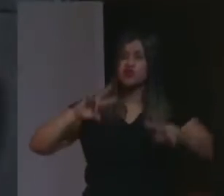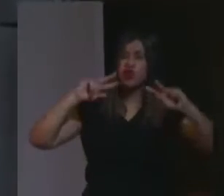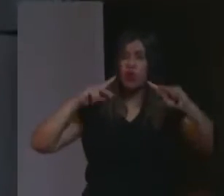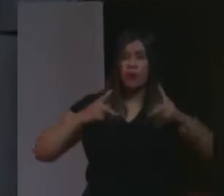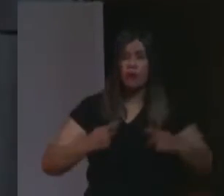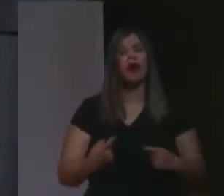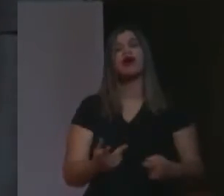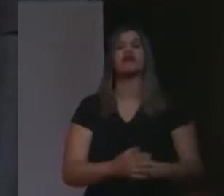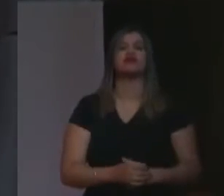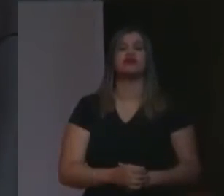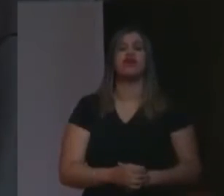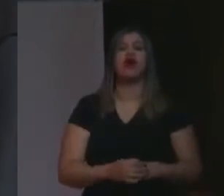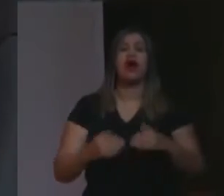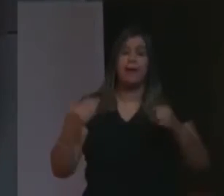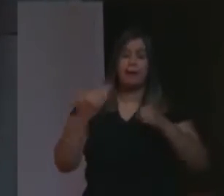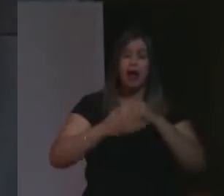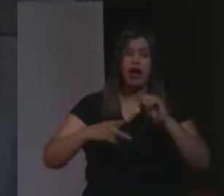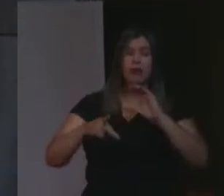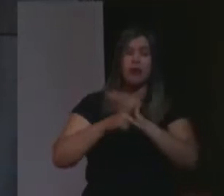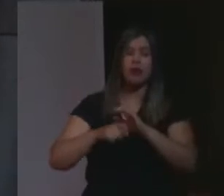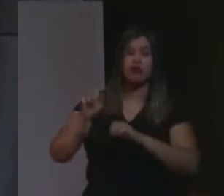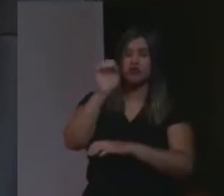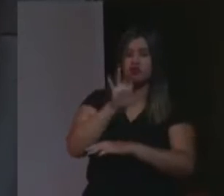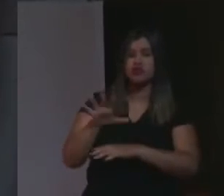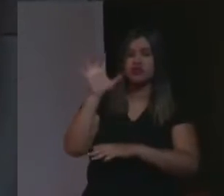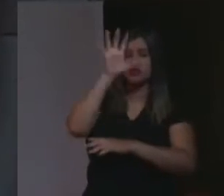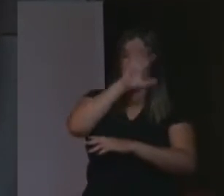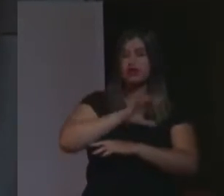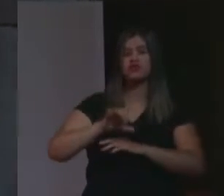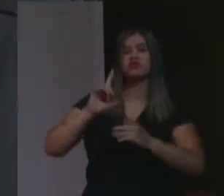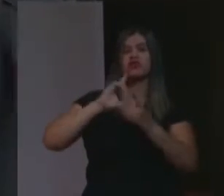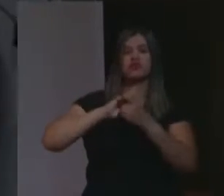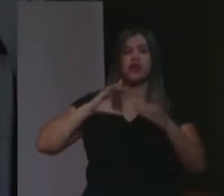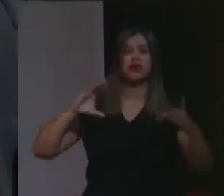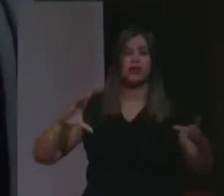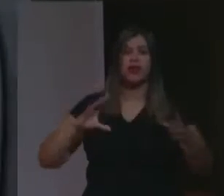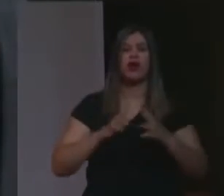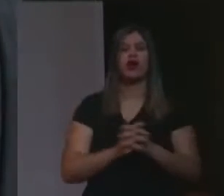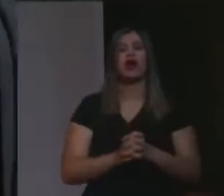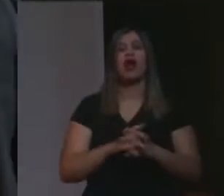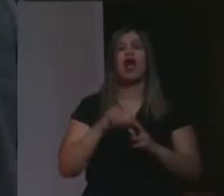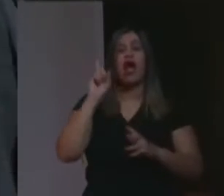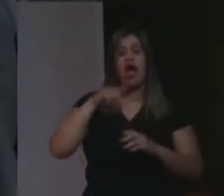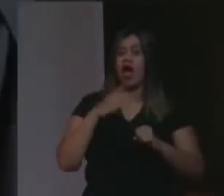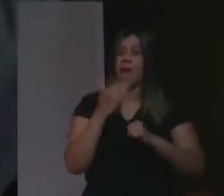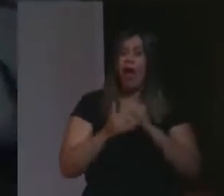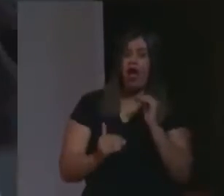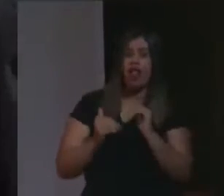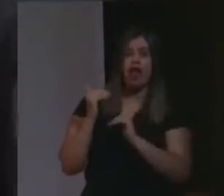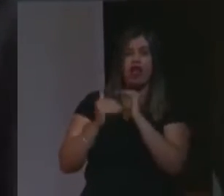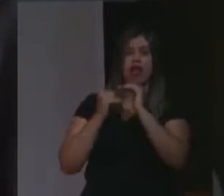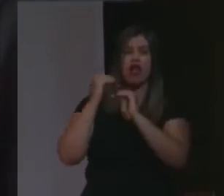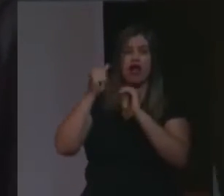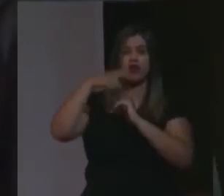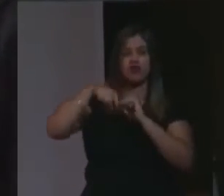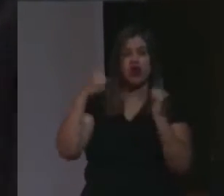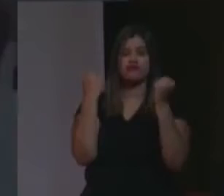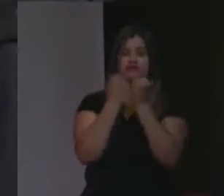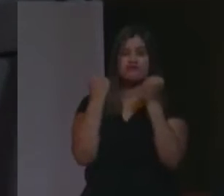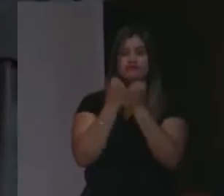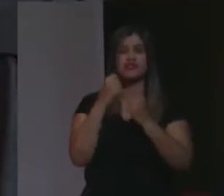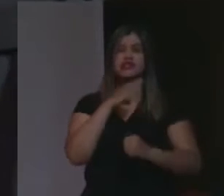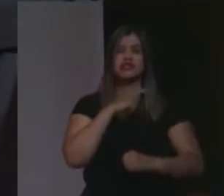base dos estados democráticos, que é a base do progressismo que todos nós aqui defendemos.